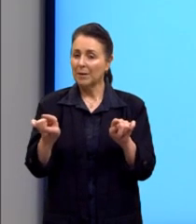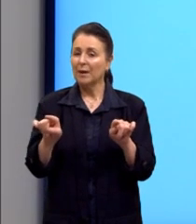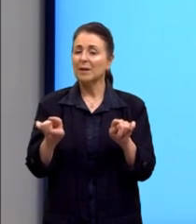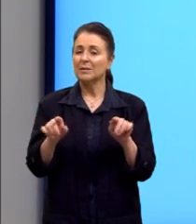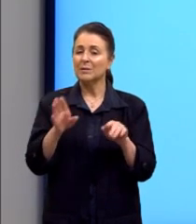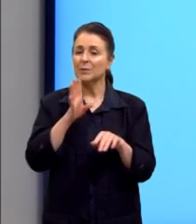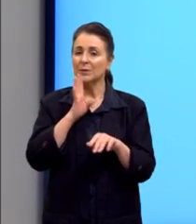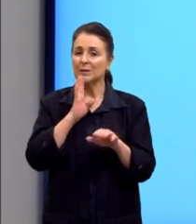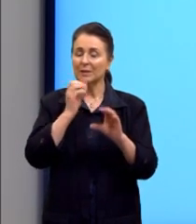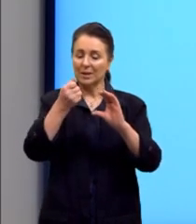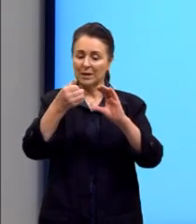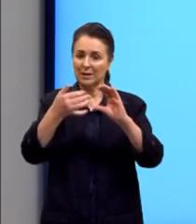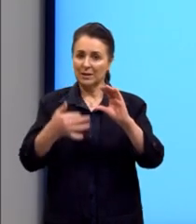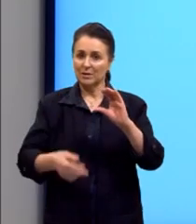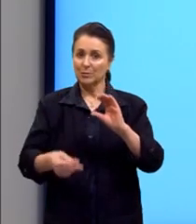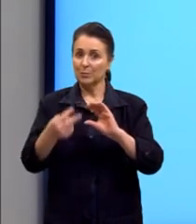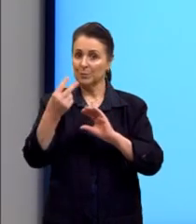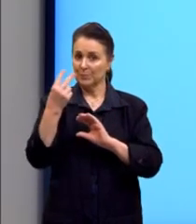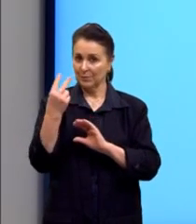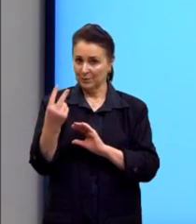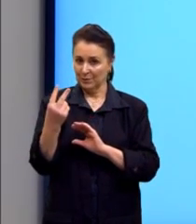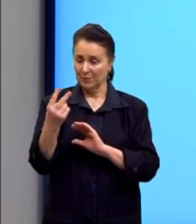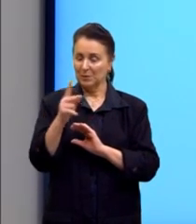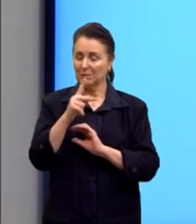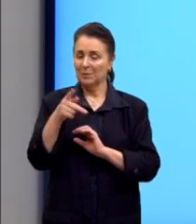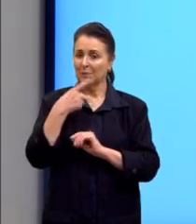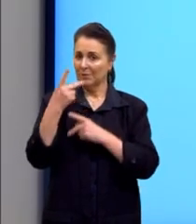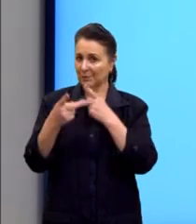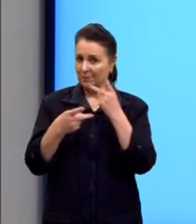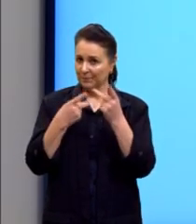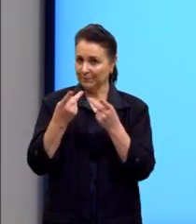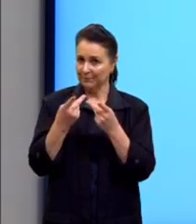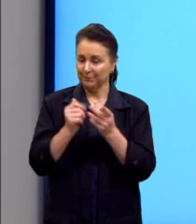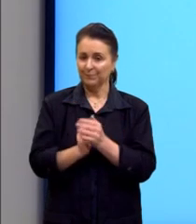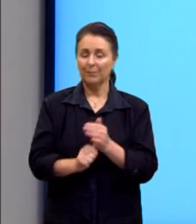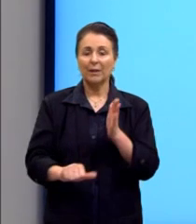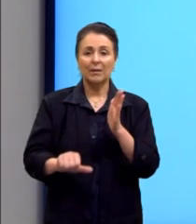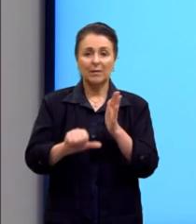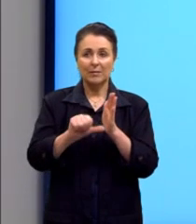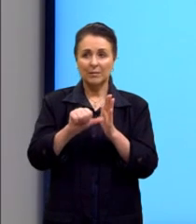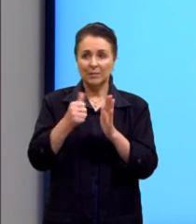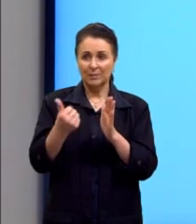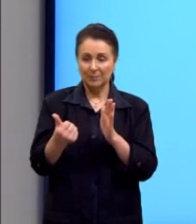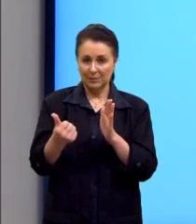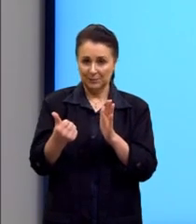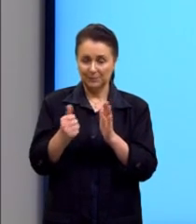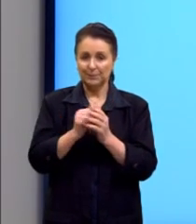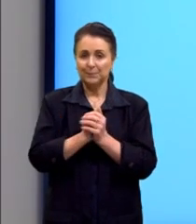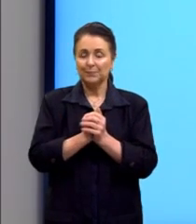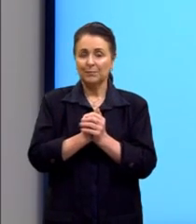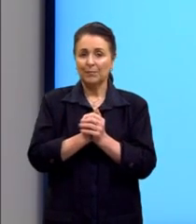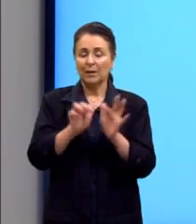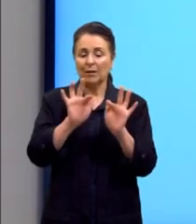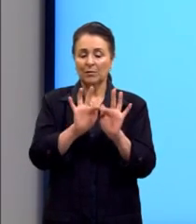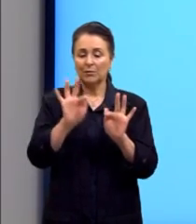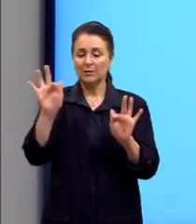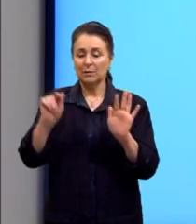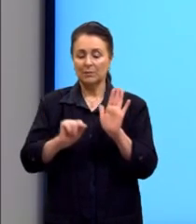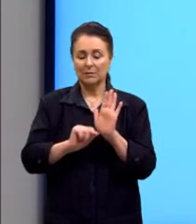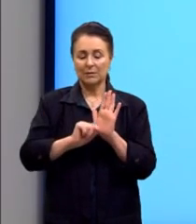características para esses dois casos. O primeiro caso, então, da função